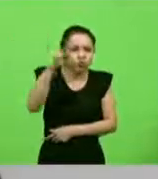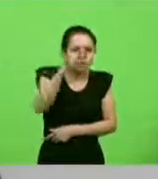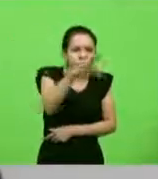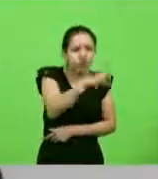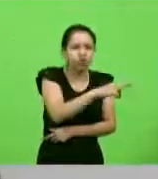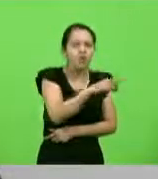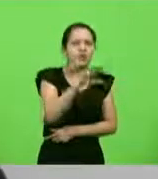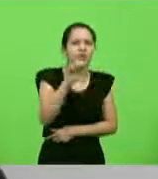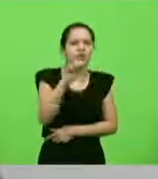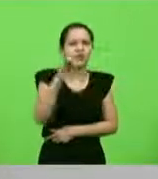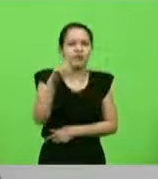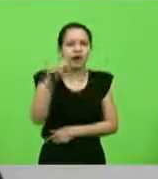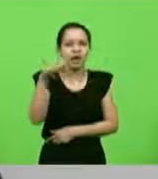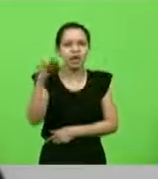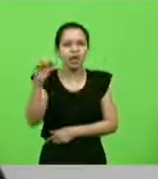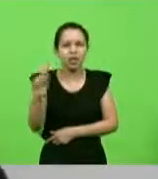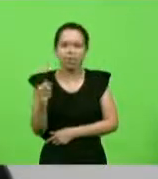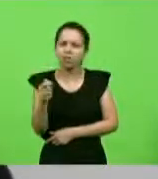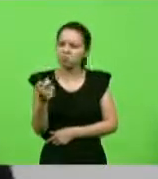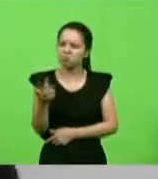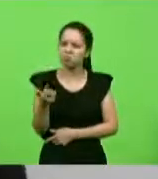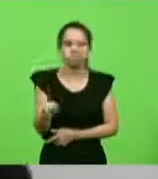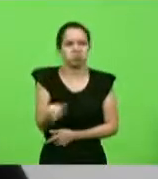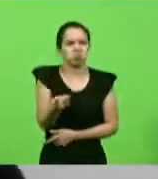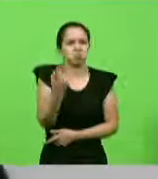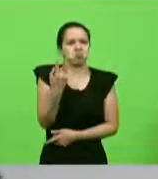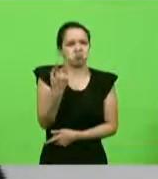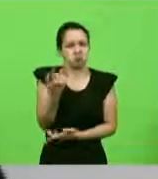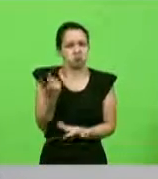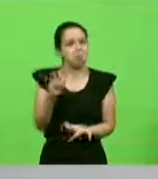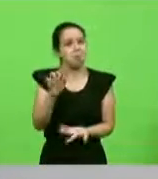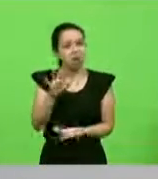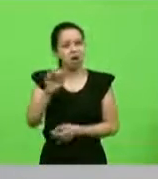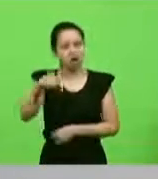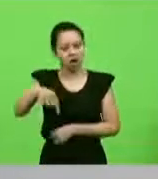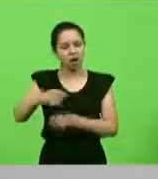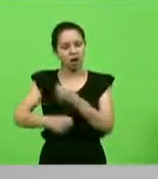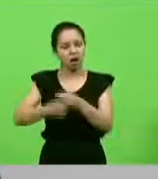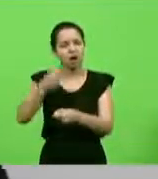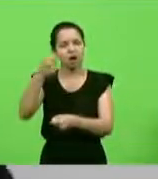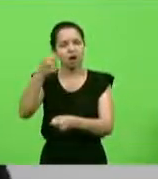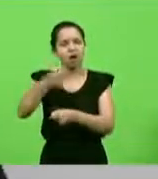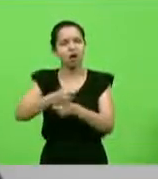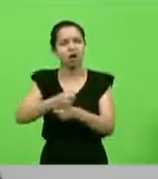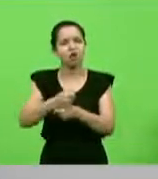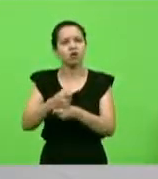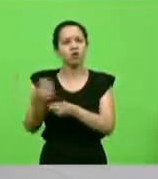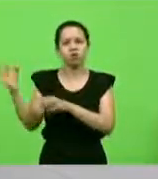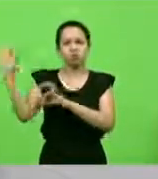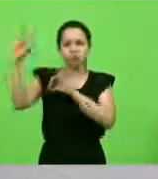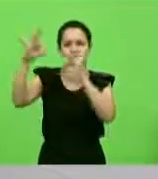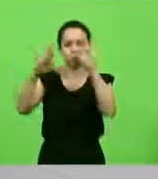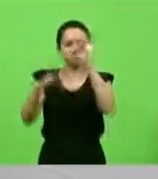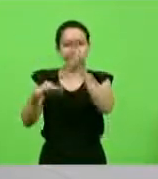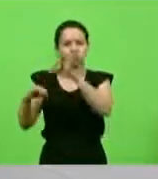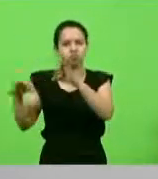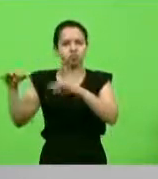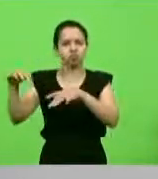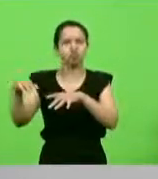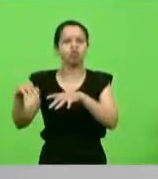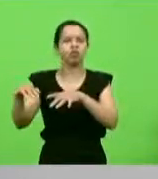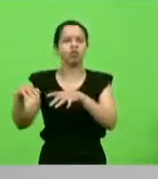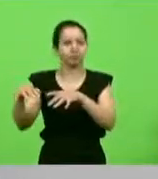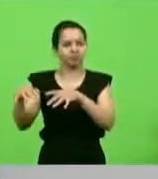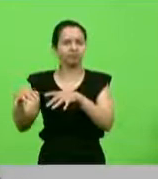uma praga pouco comum por aqui, mas que esse ano está afetando sobremaneira a produção